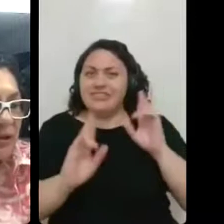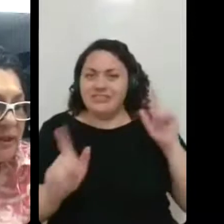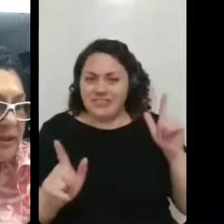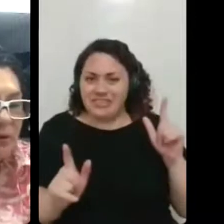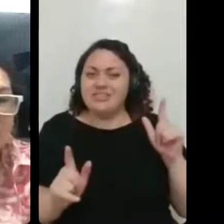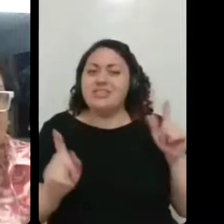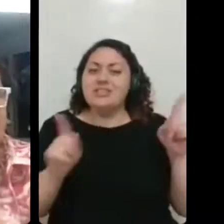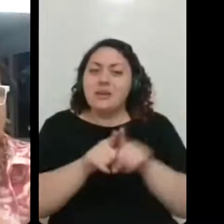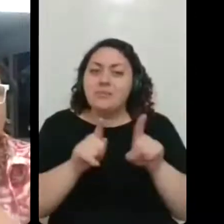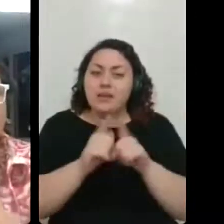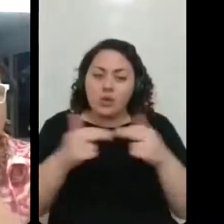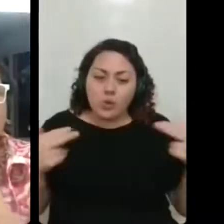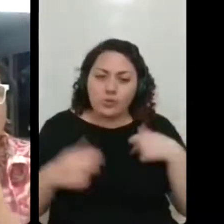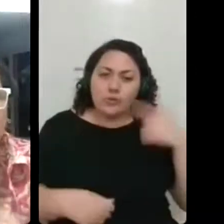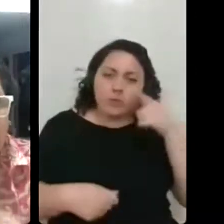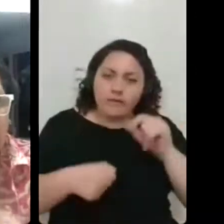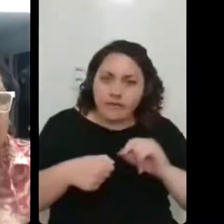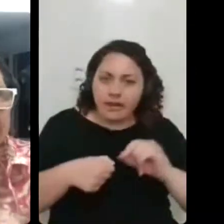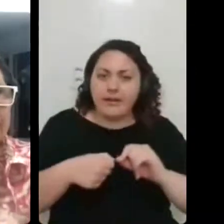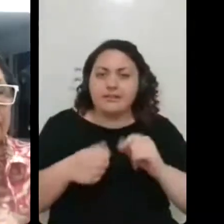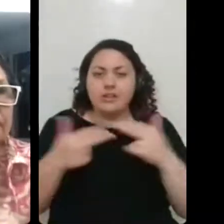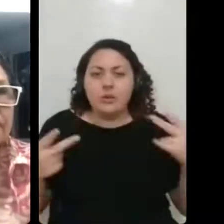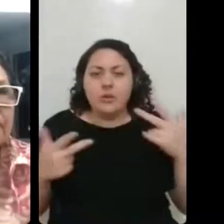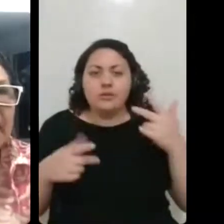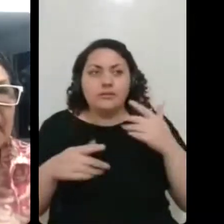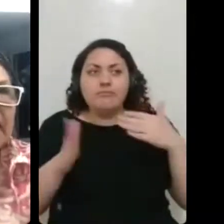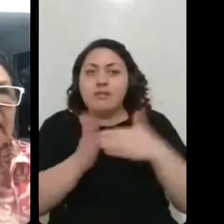fazer, das coisas que eu tô conseguindo superar.